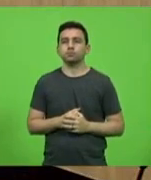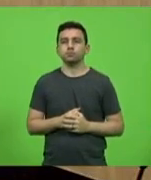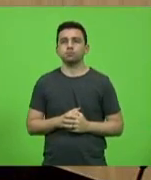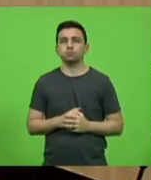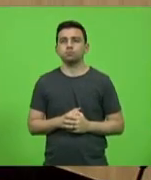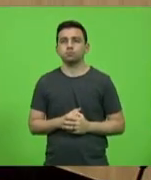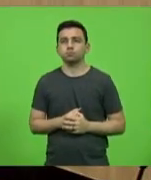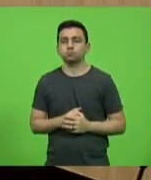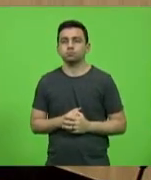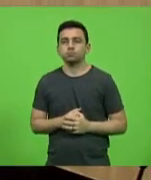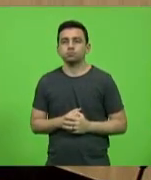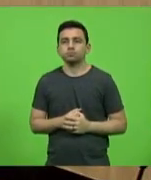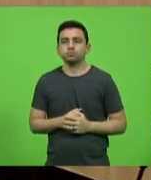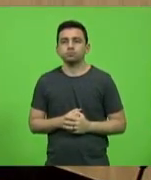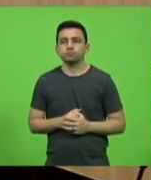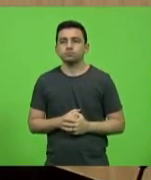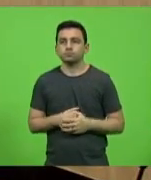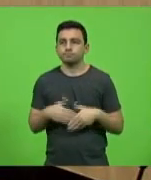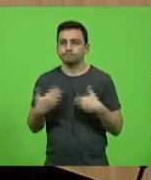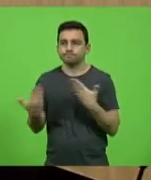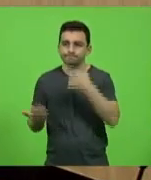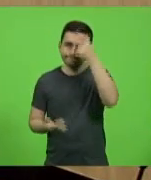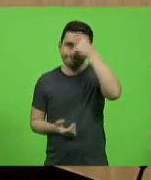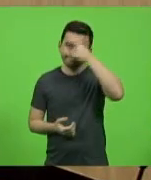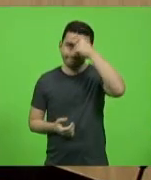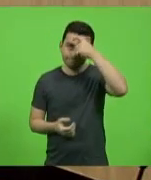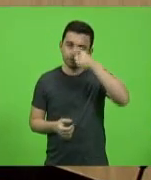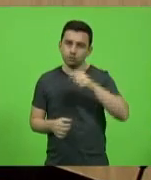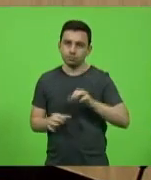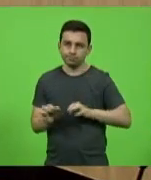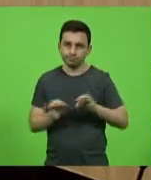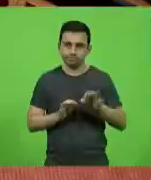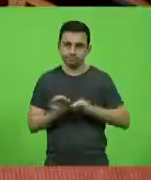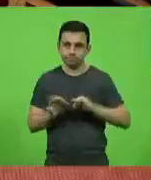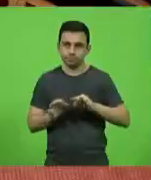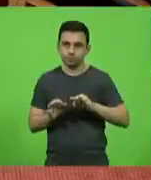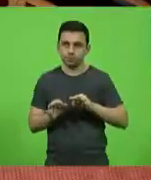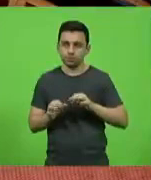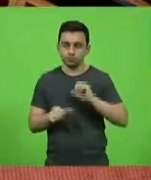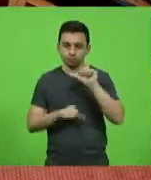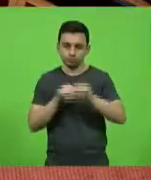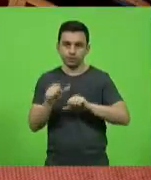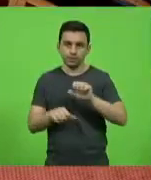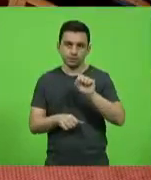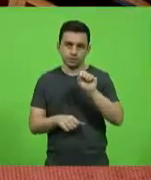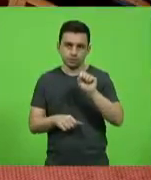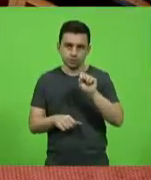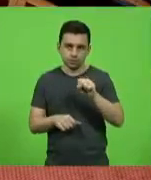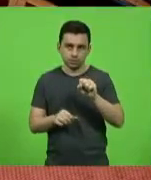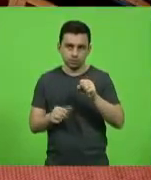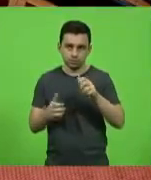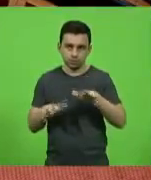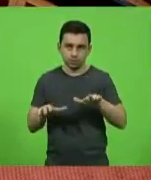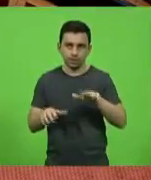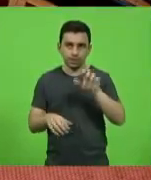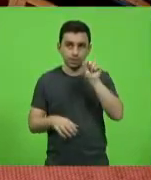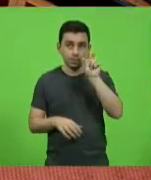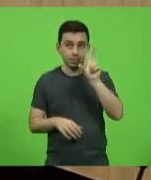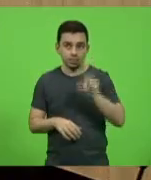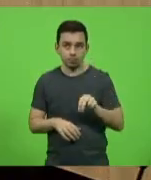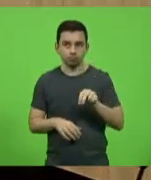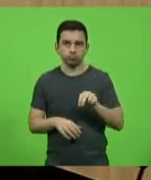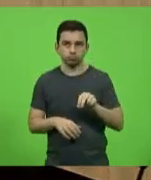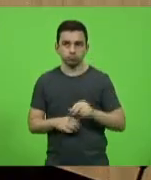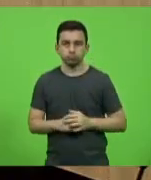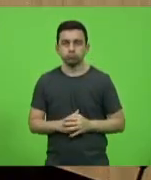Deputado Maurício Cudilar. Só queria retificar o meu voto de sim para não. Deputado Maurício vota não. Senhor